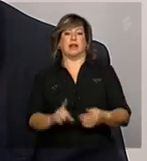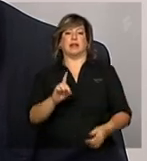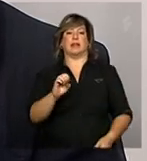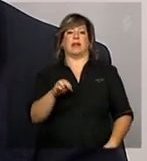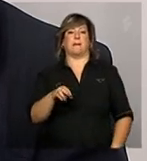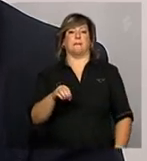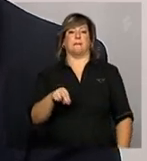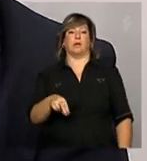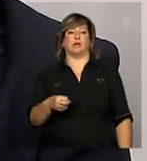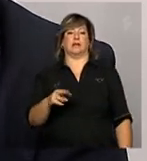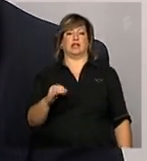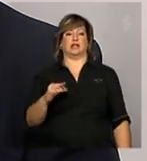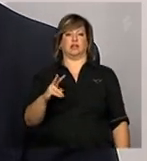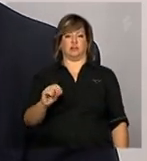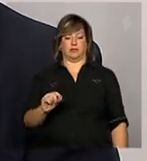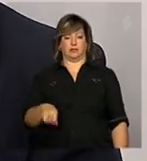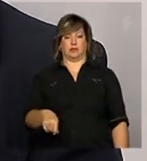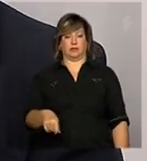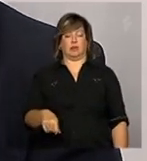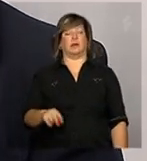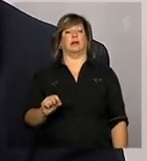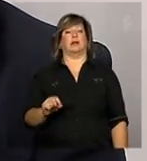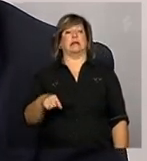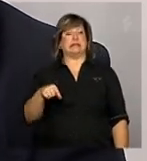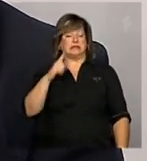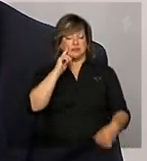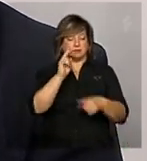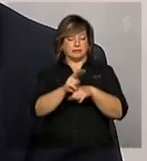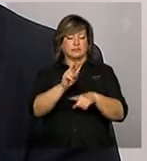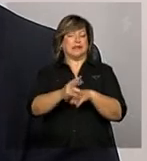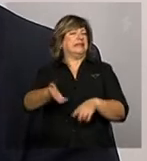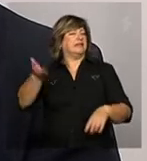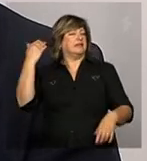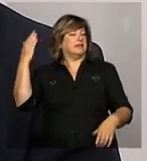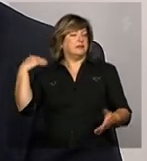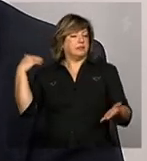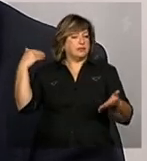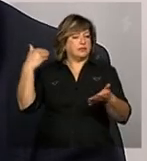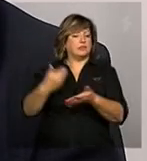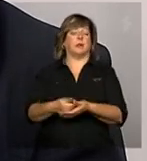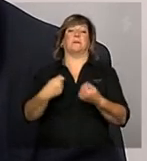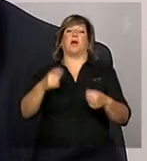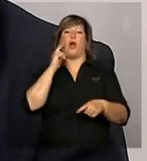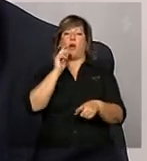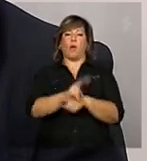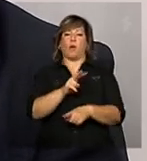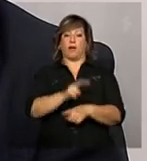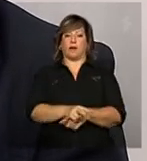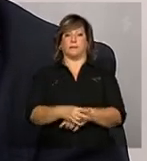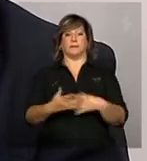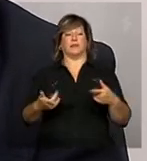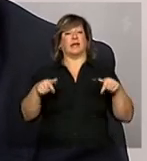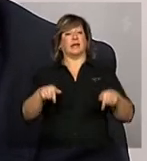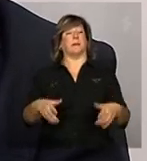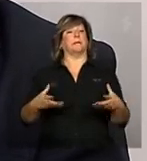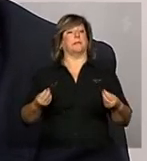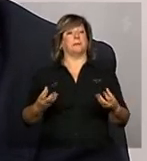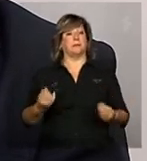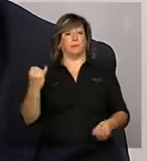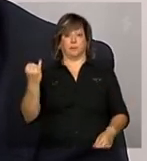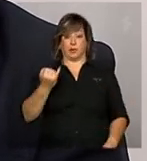um Conselho aprovando a prestação de contas se ele não acompanhou desde o início do planejamento? Nesse ponto, é extremamente importante